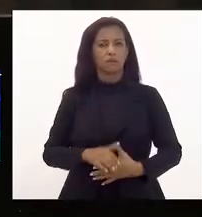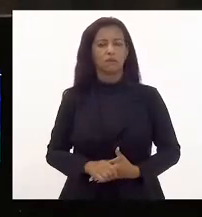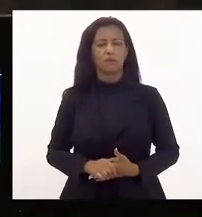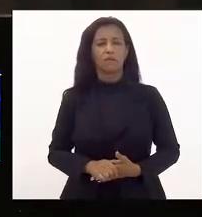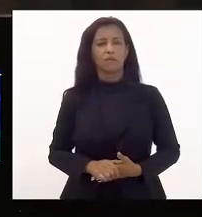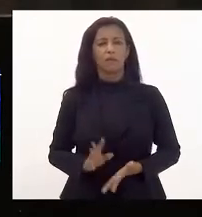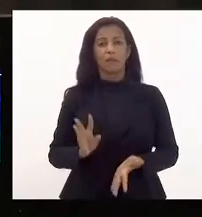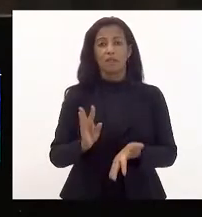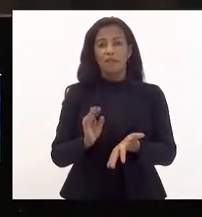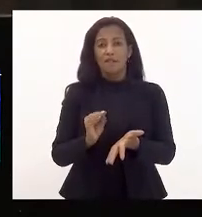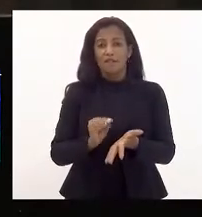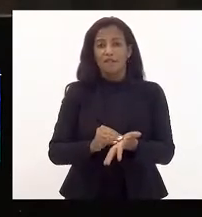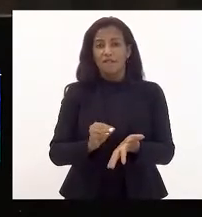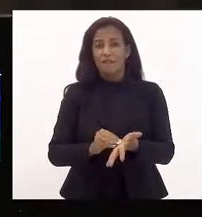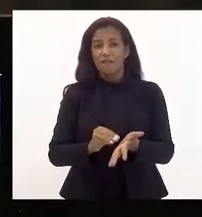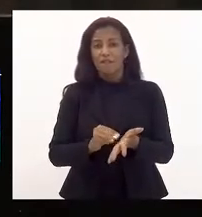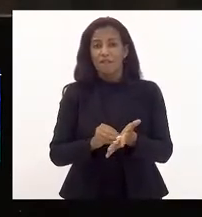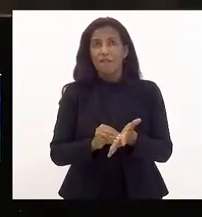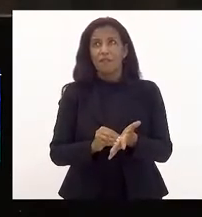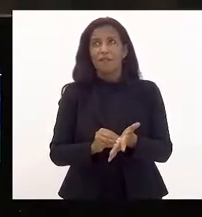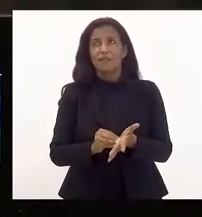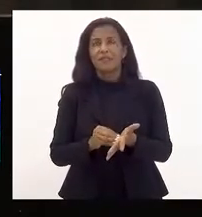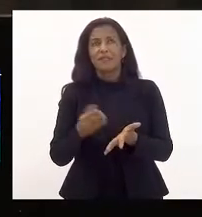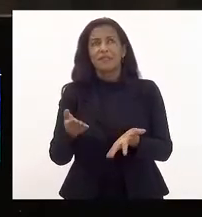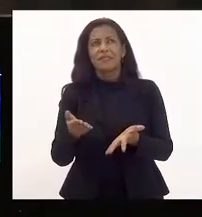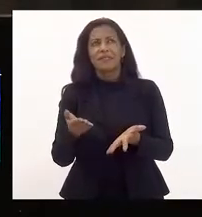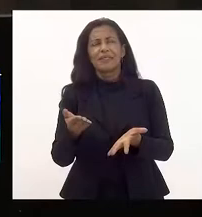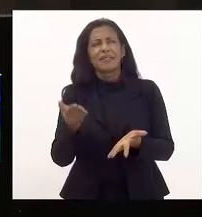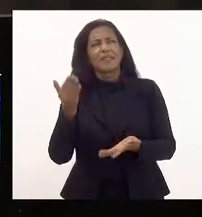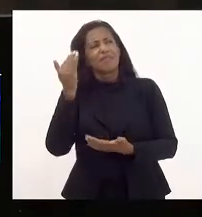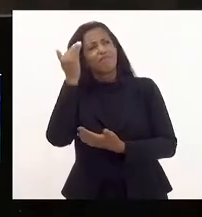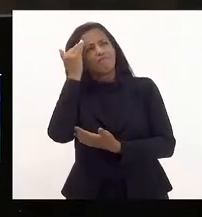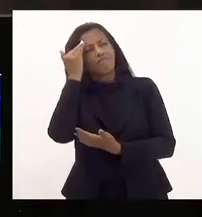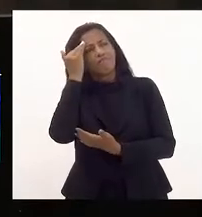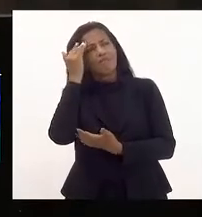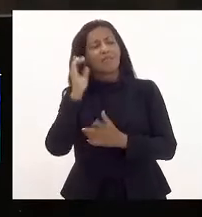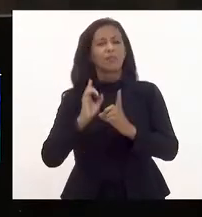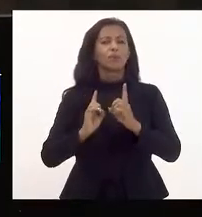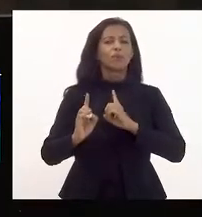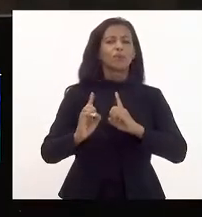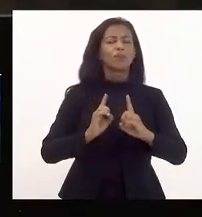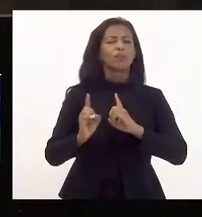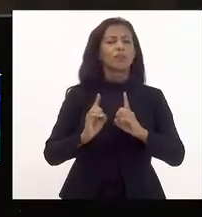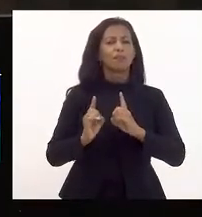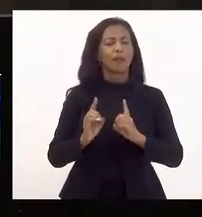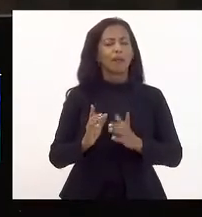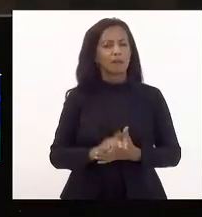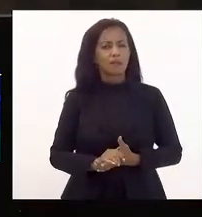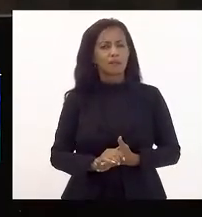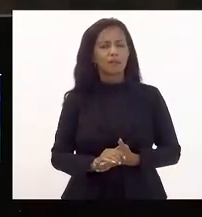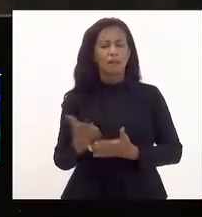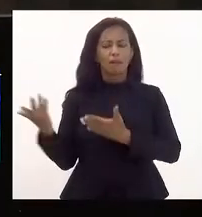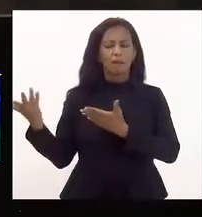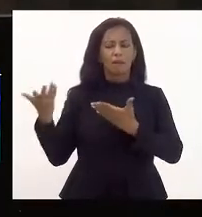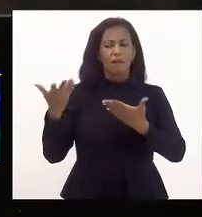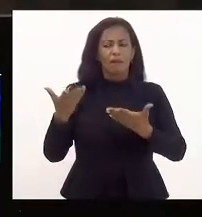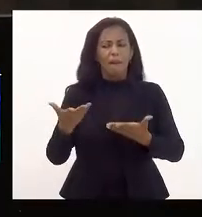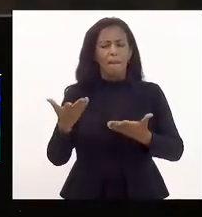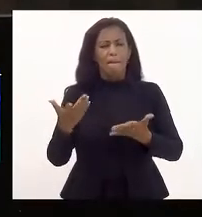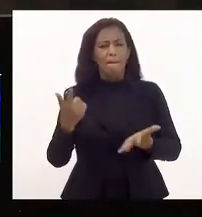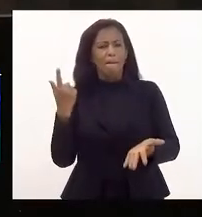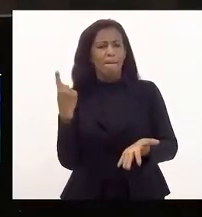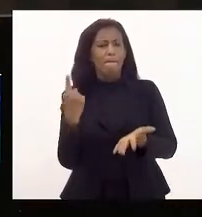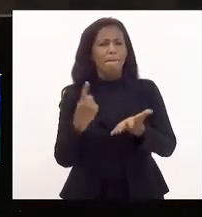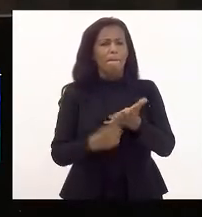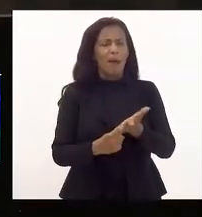sem racializar ou sem interseccionalizar o debate, ou seja, trazer marcadores